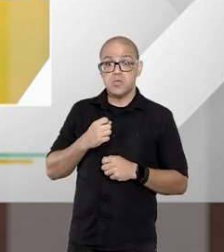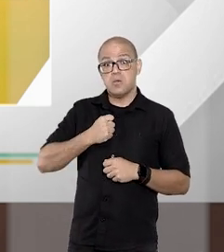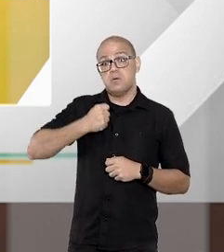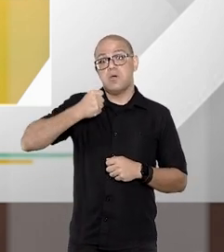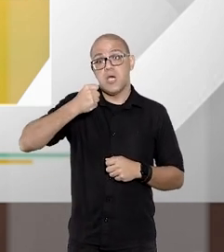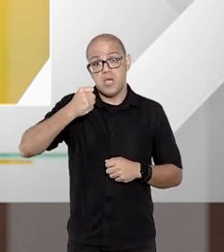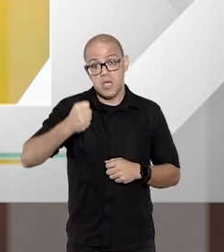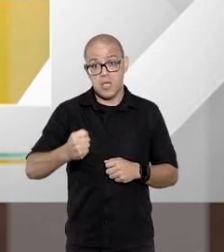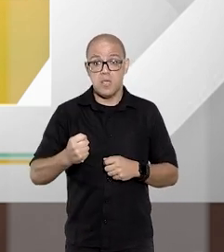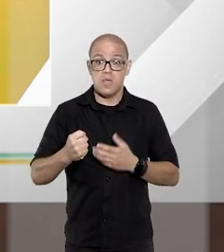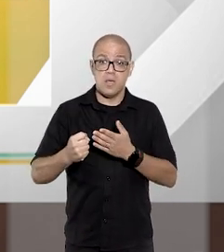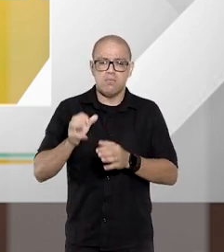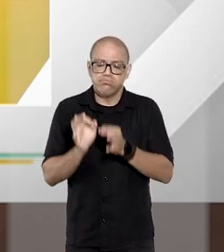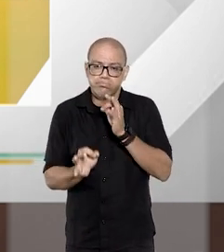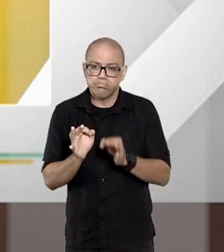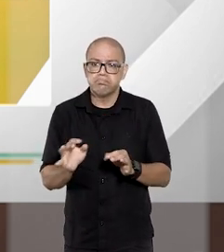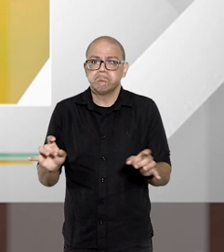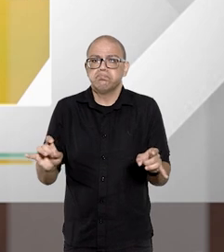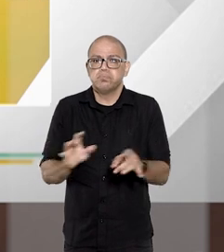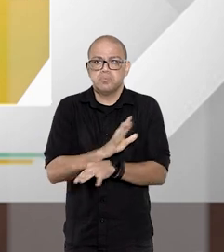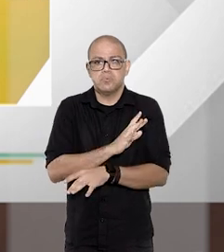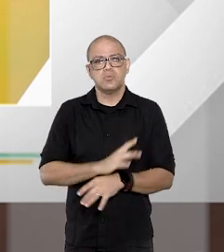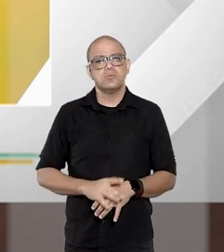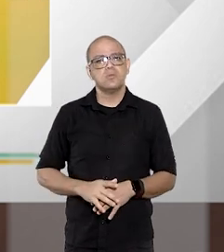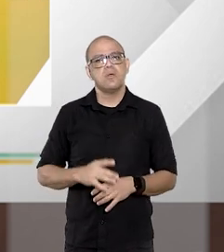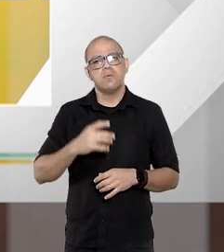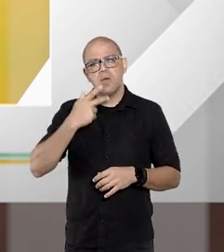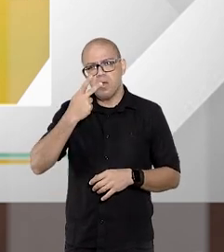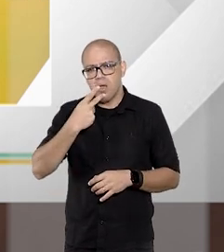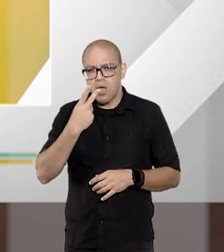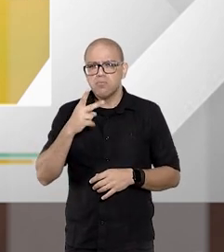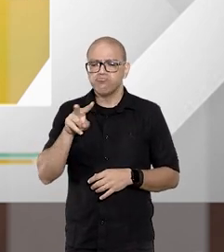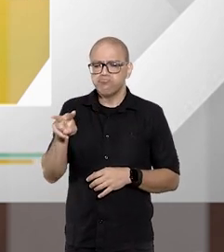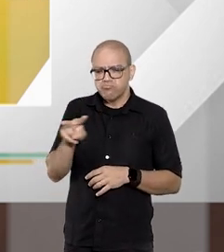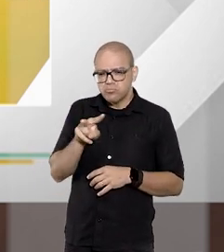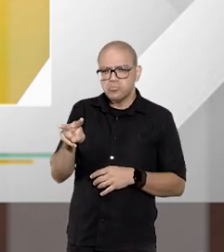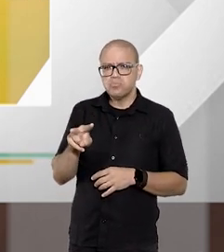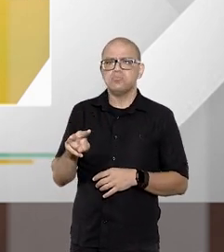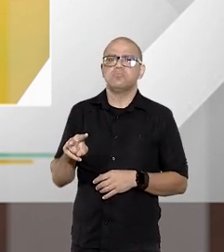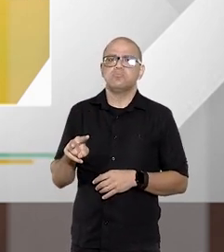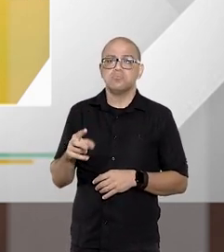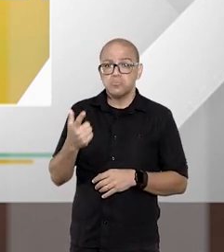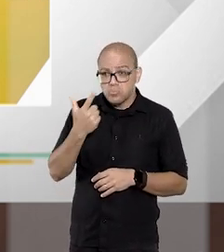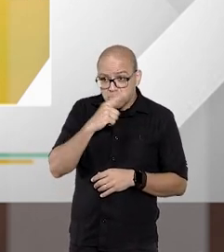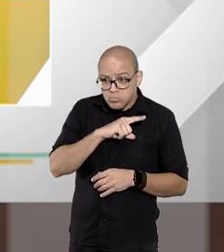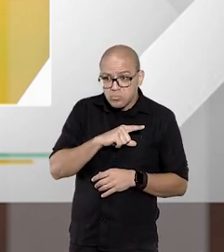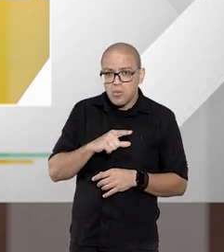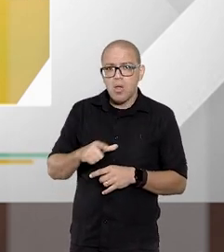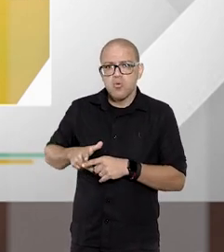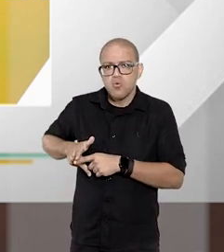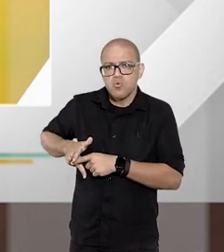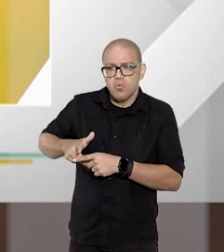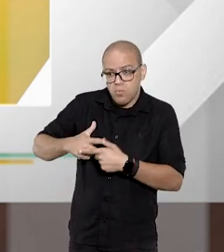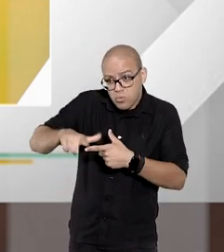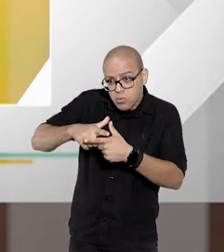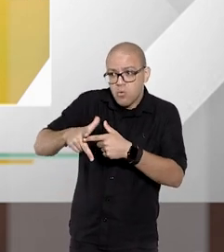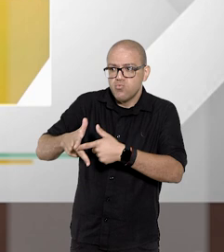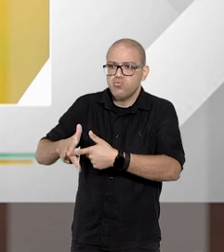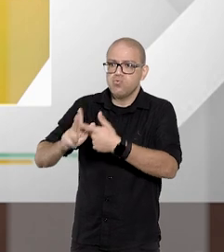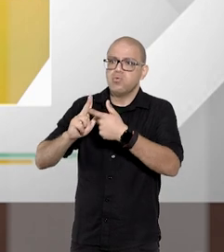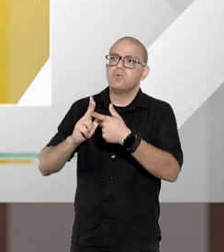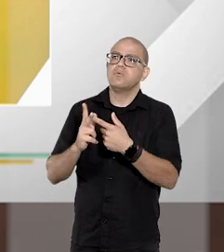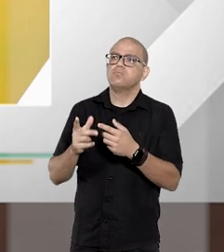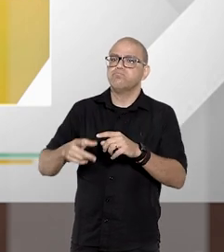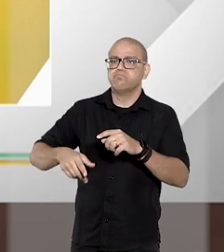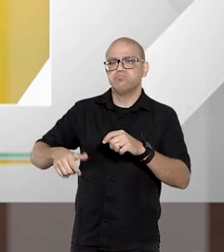um único ato, em que se usa da oralidade, para que as partes possam chegar à solução daquela demanda